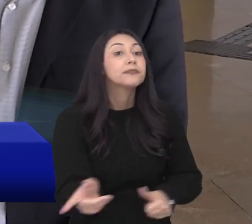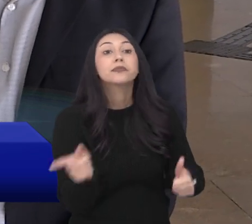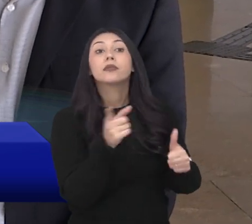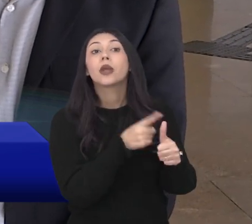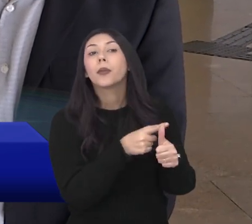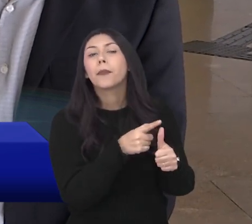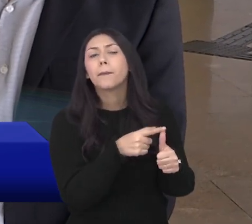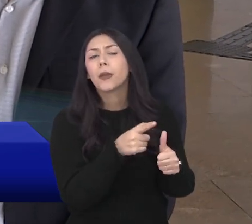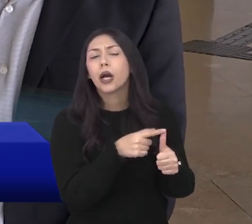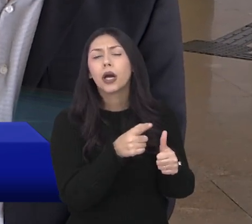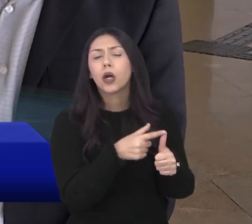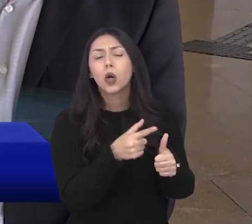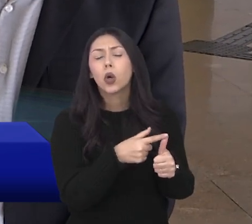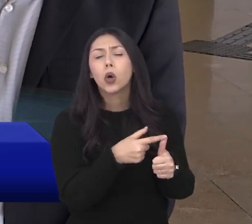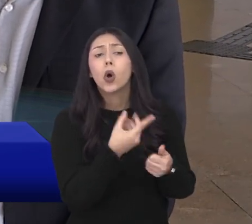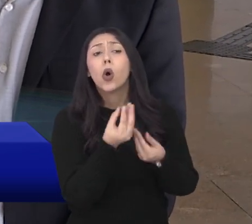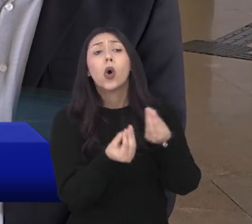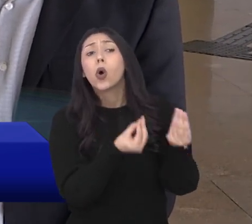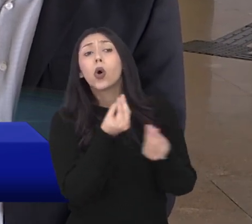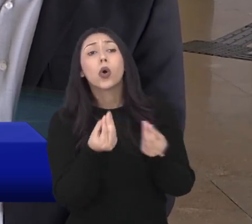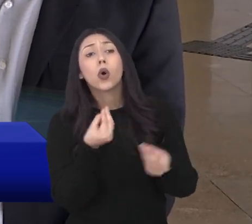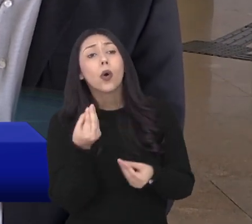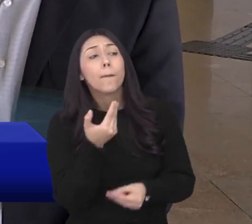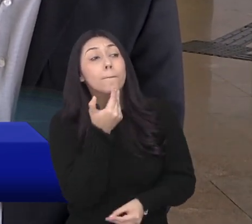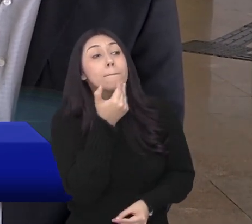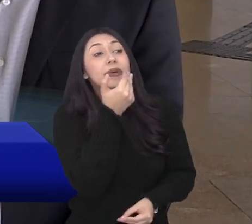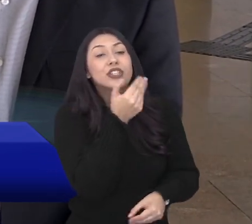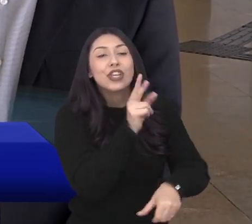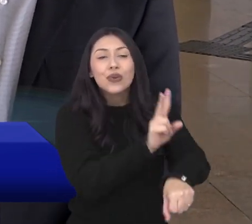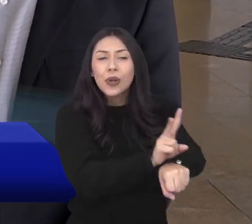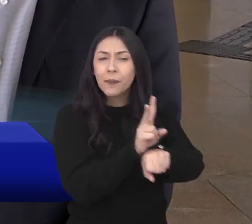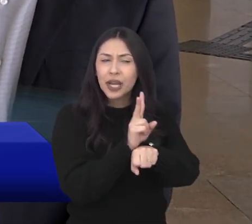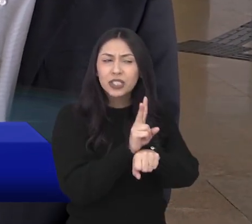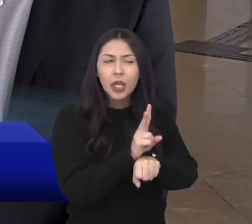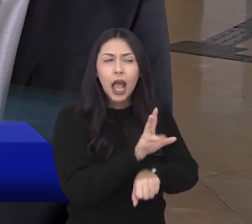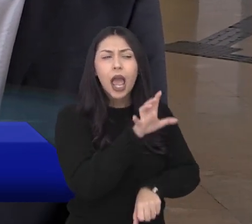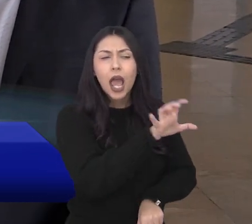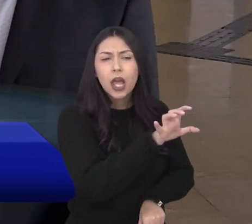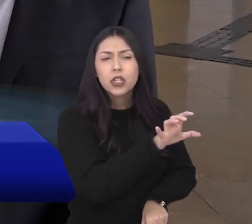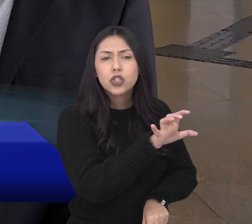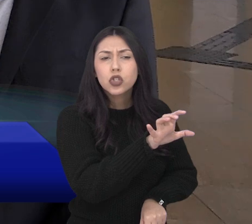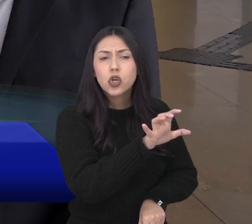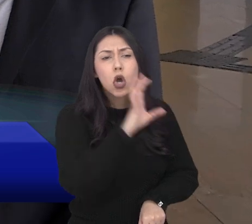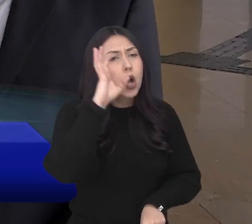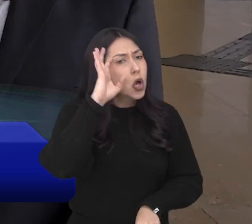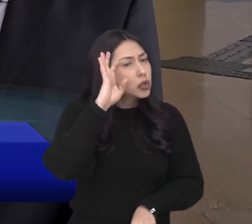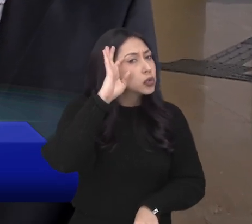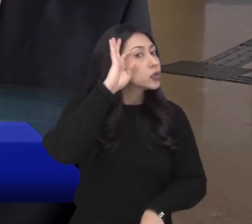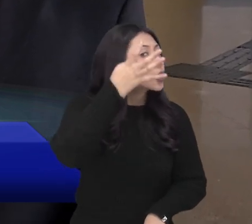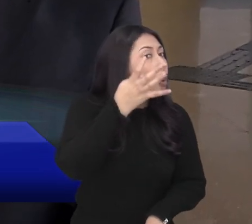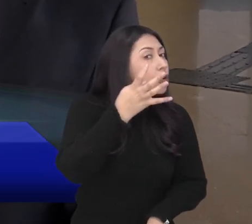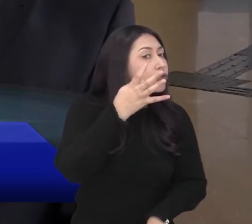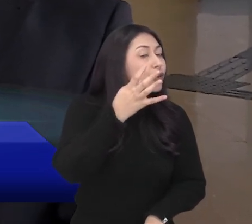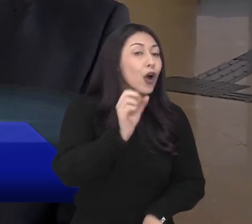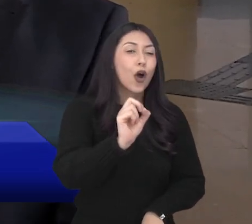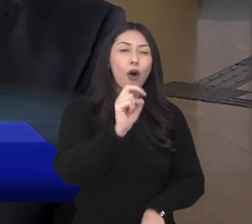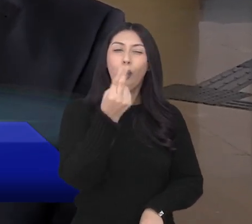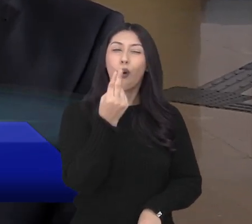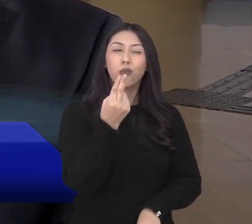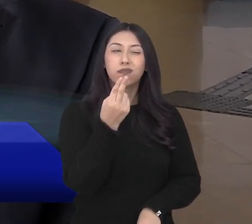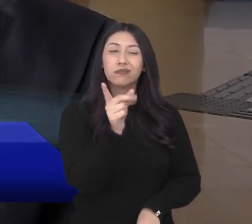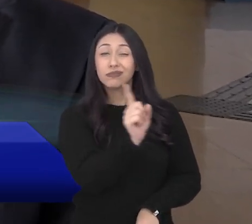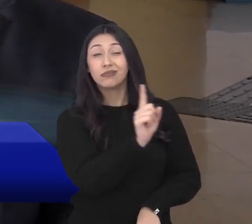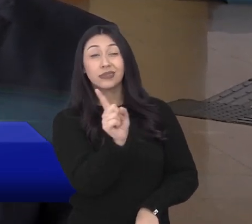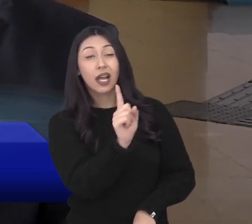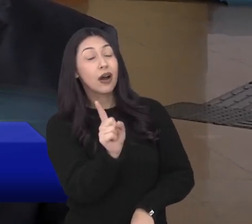tarde para você. Primeiro de tudo, né, como que as pessoas devem encarar o empréstimo? Ele é a solução do problema? Ele é